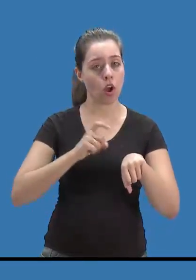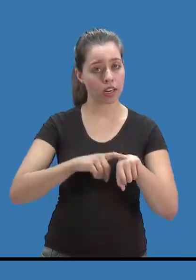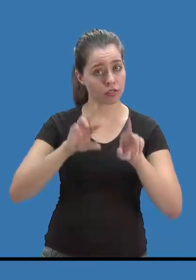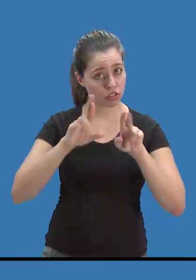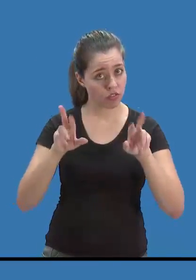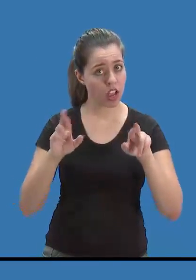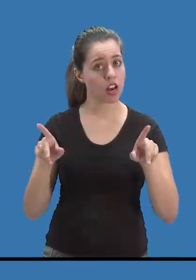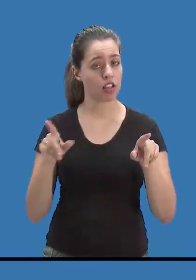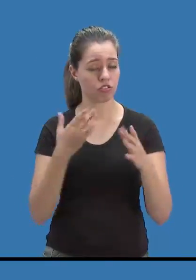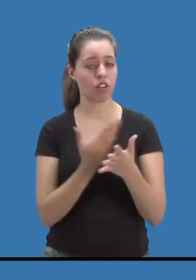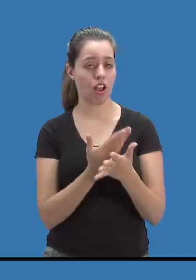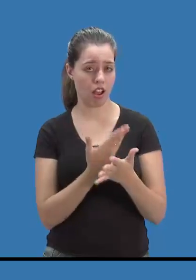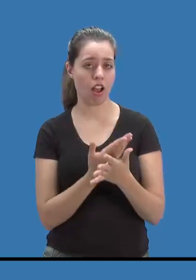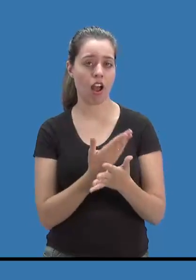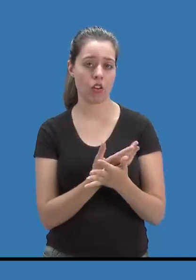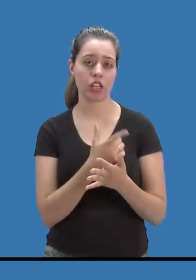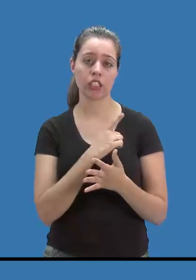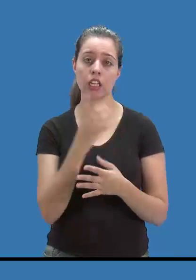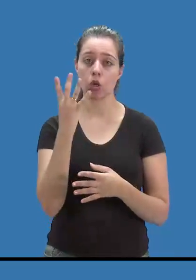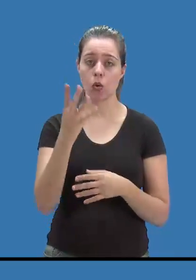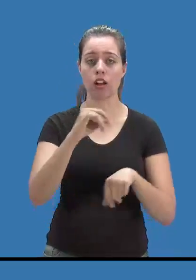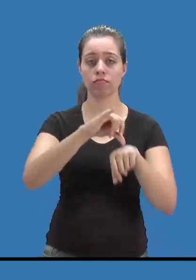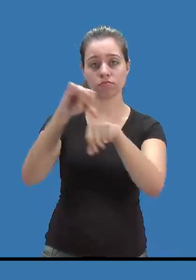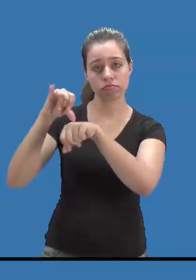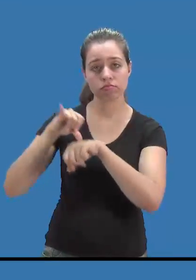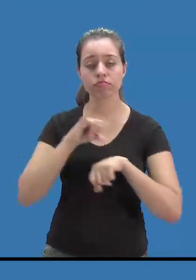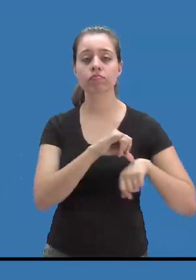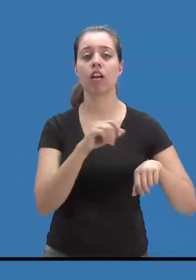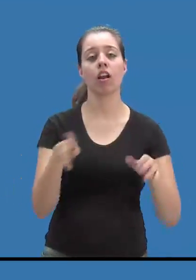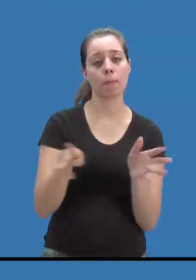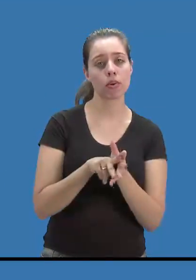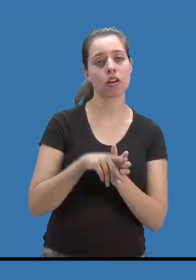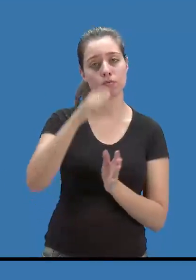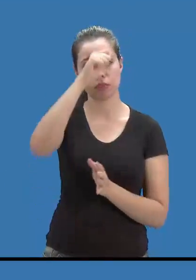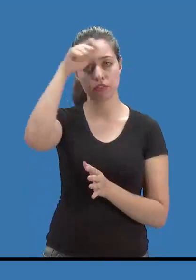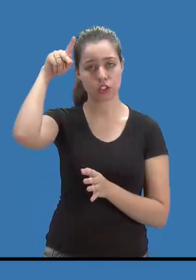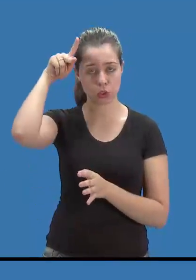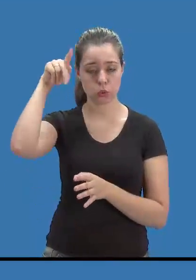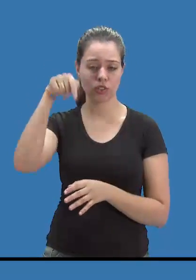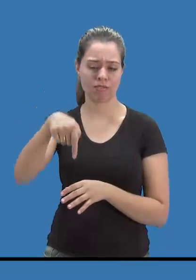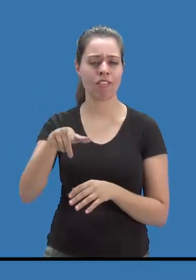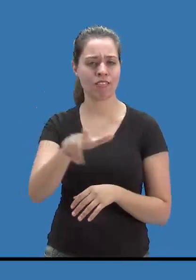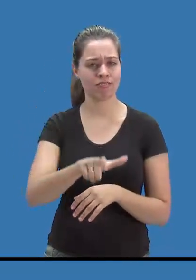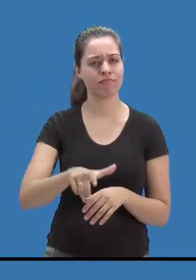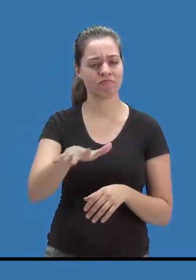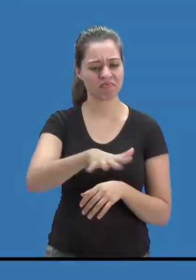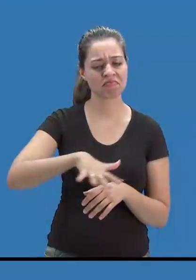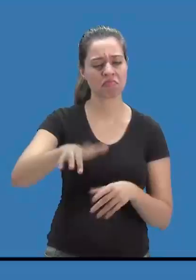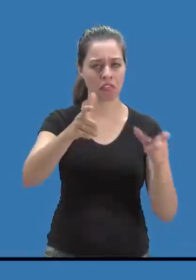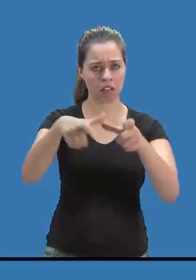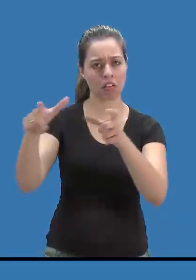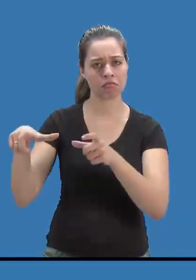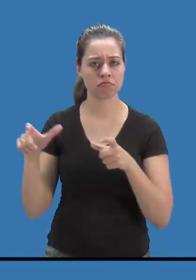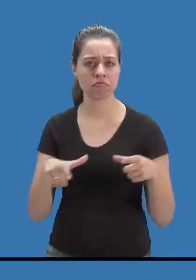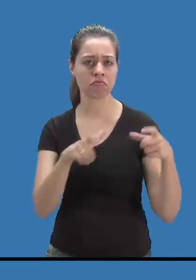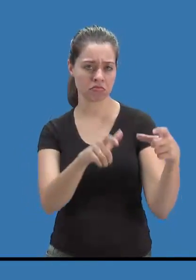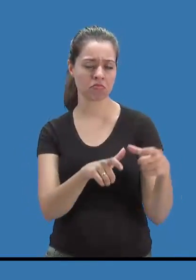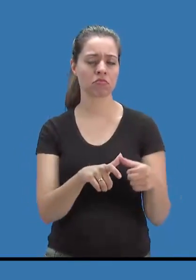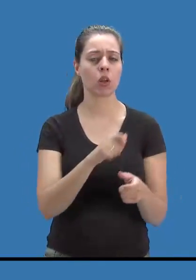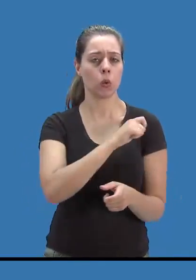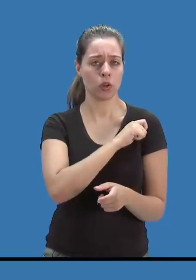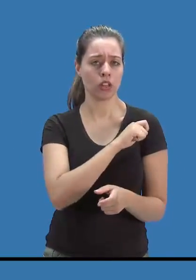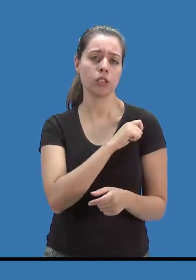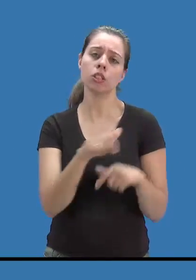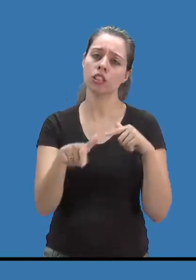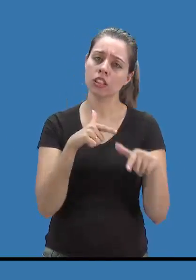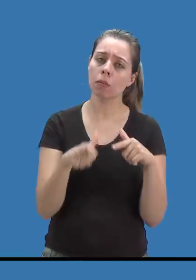quatro centros de atendimento especializado montados pela prefeitura. Nestes espaços, os alunos encaminhados pela escola trabalham com